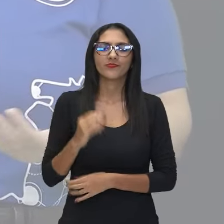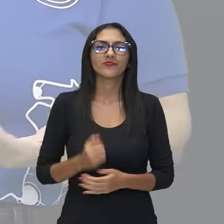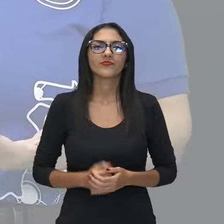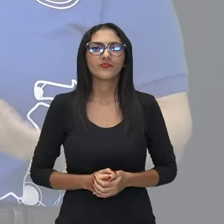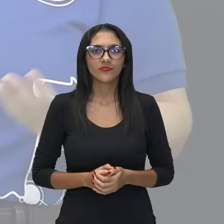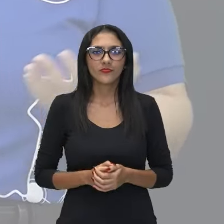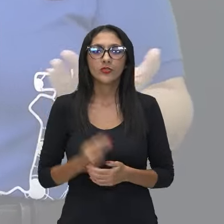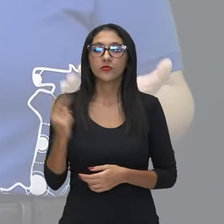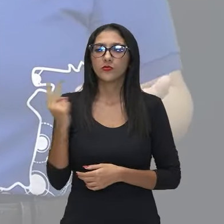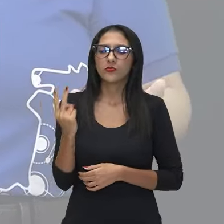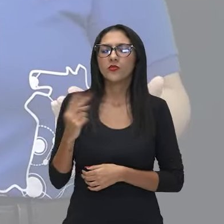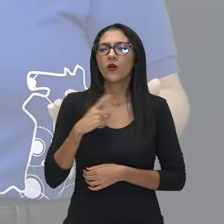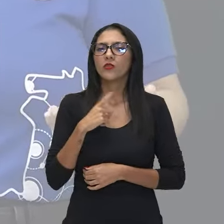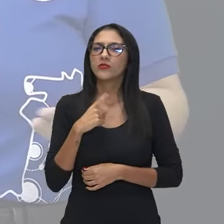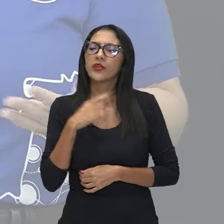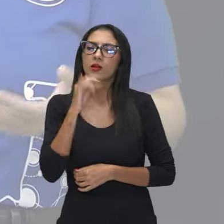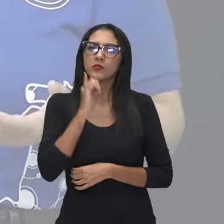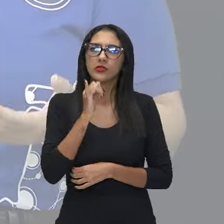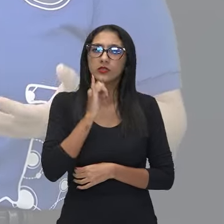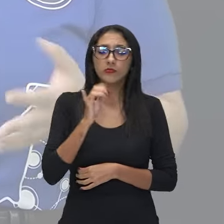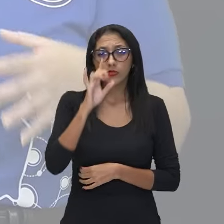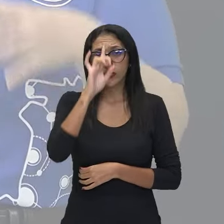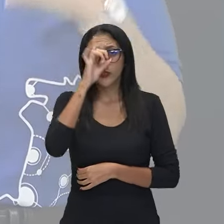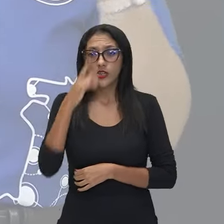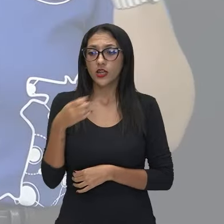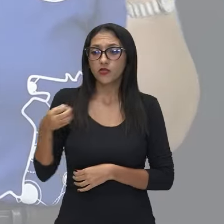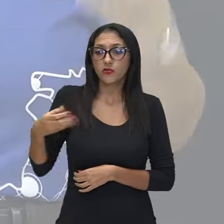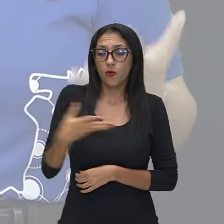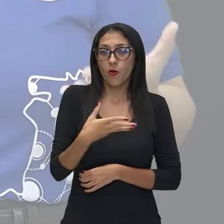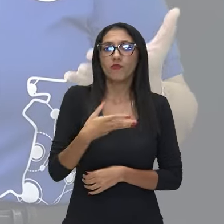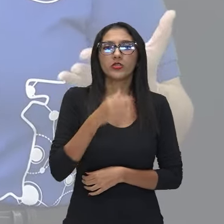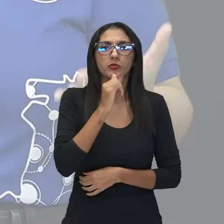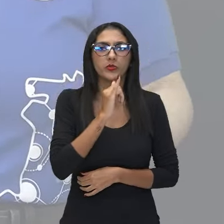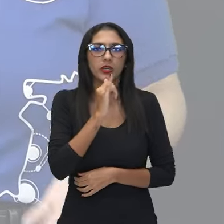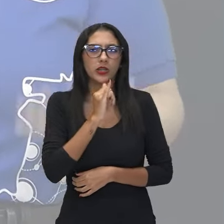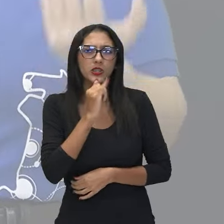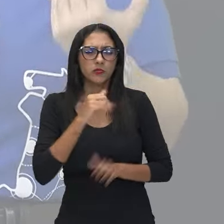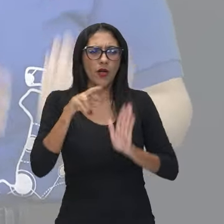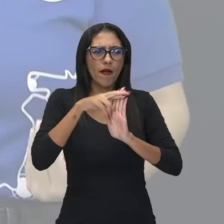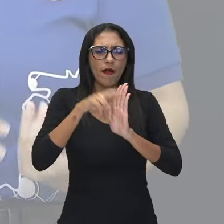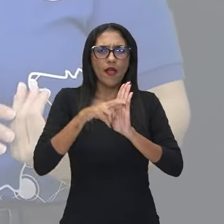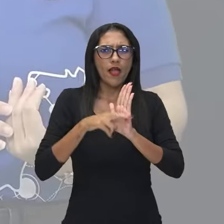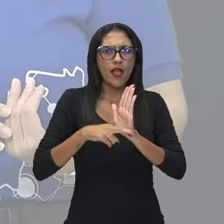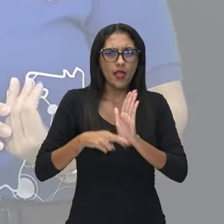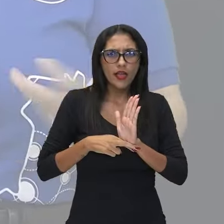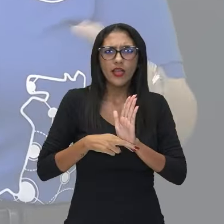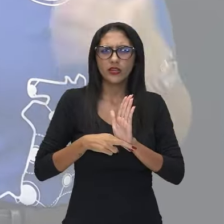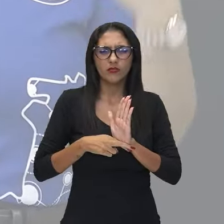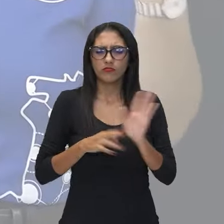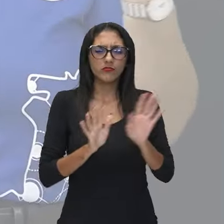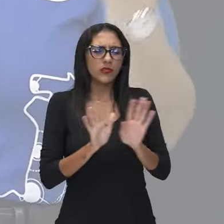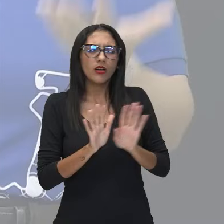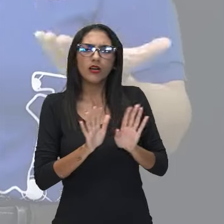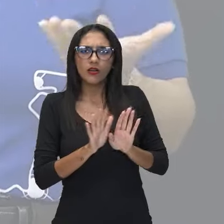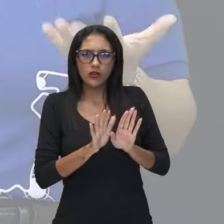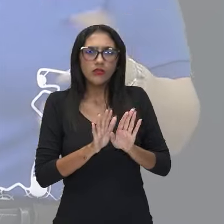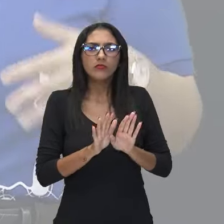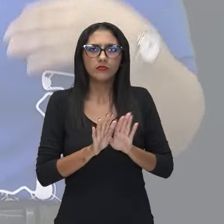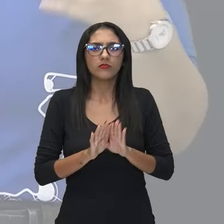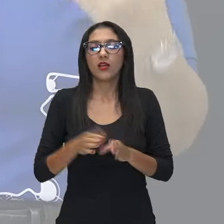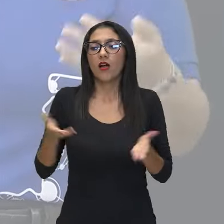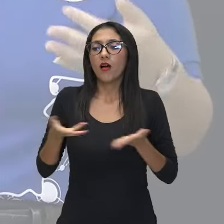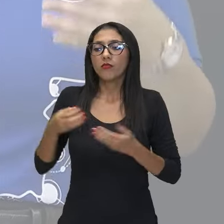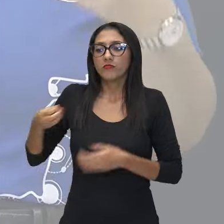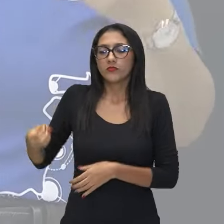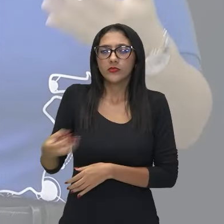esse processo de demolição e reconstrução. Demolição, vamos dizer assim, dos padrões estéticos anteriores e reconstrução